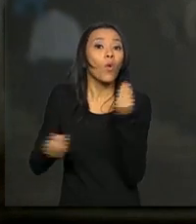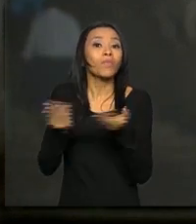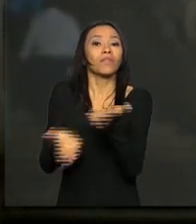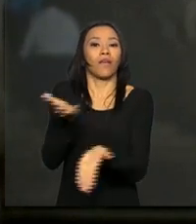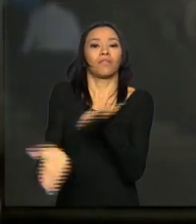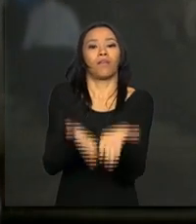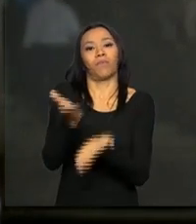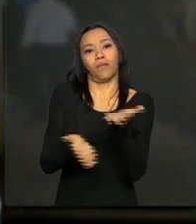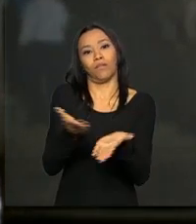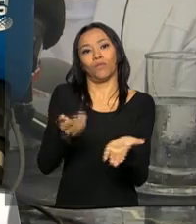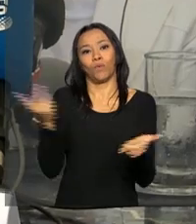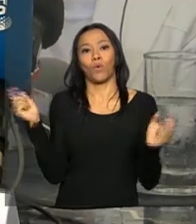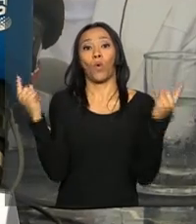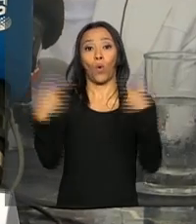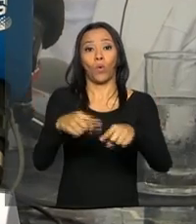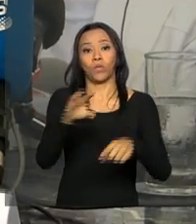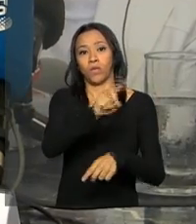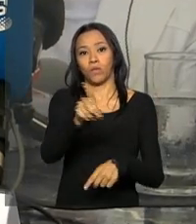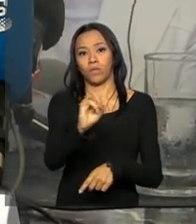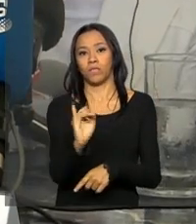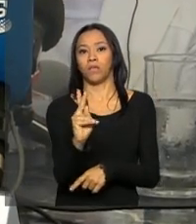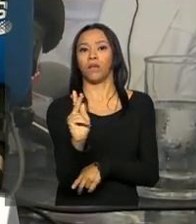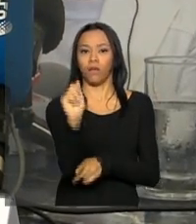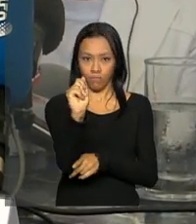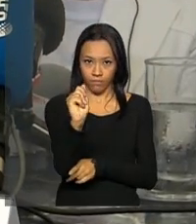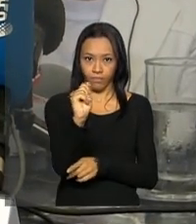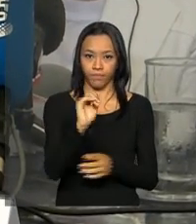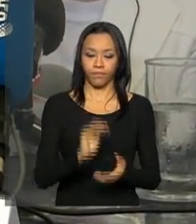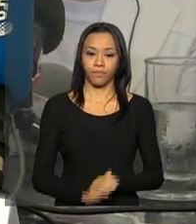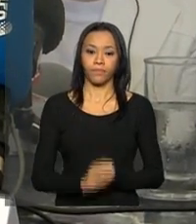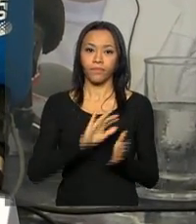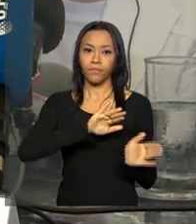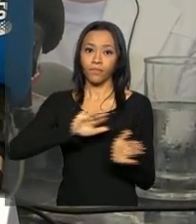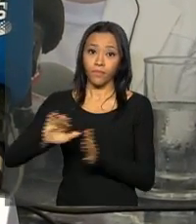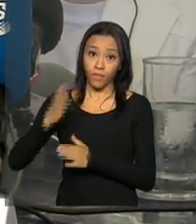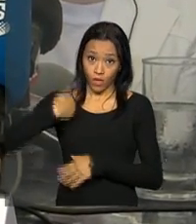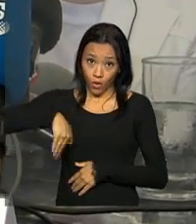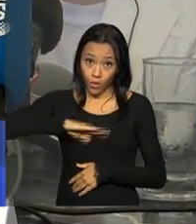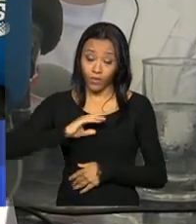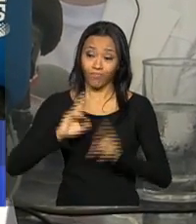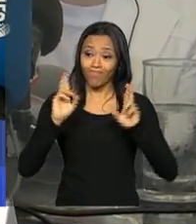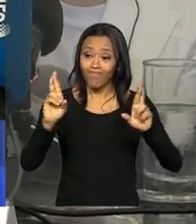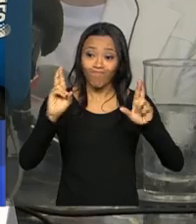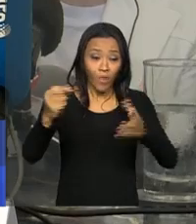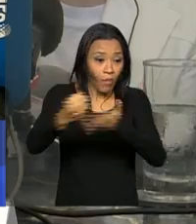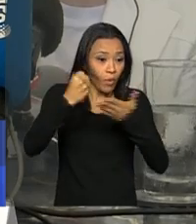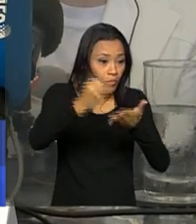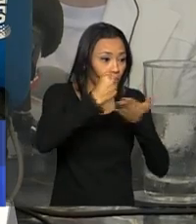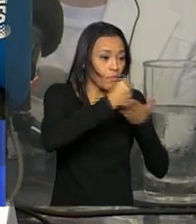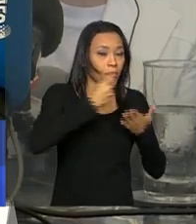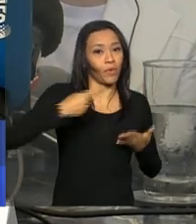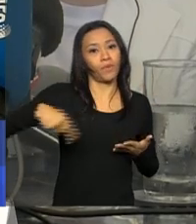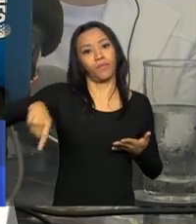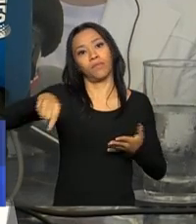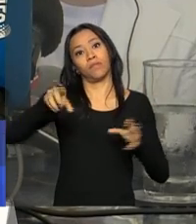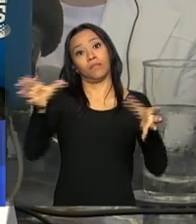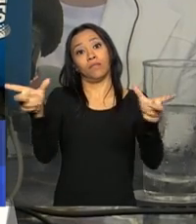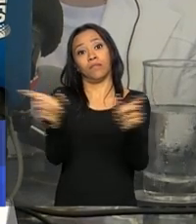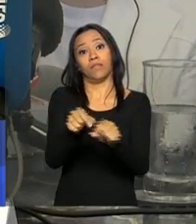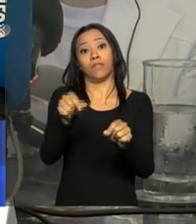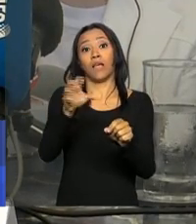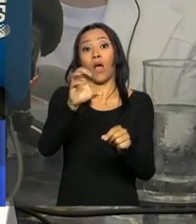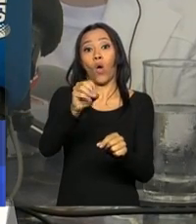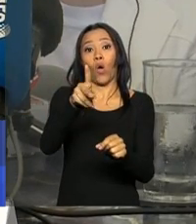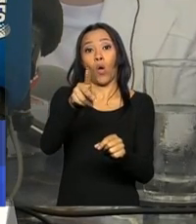tratamento do Zika vírus. Nós contamos com a colaboração da OVPAS e da